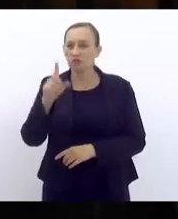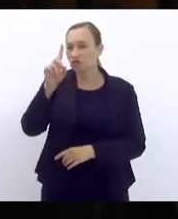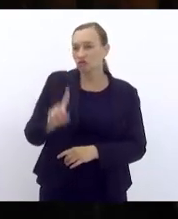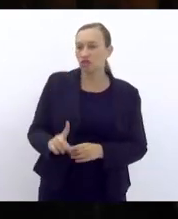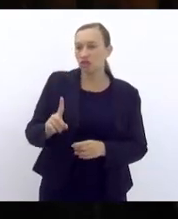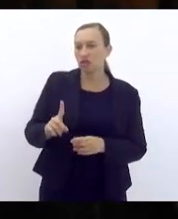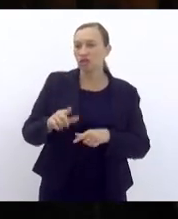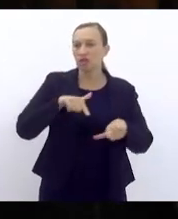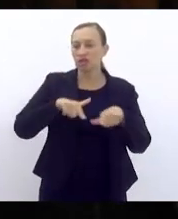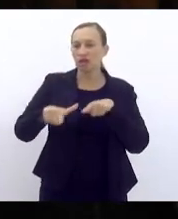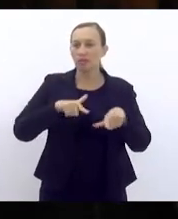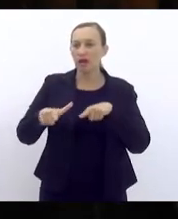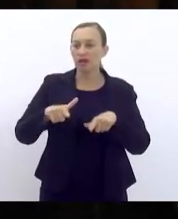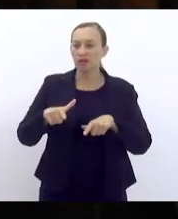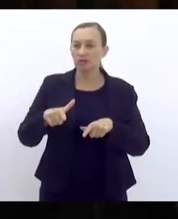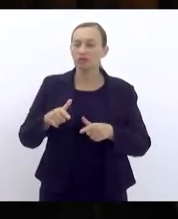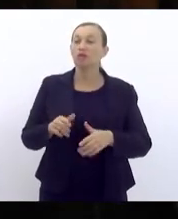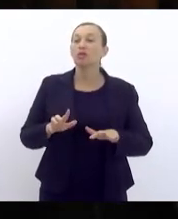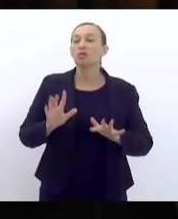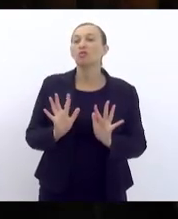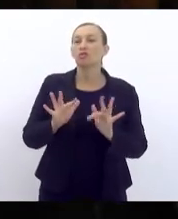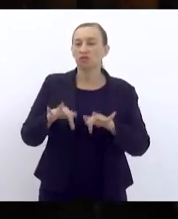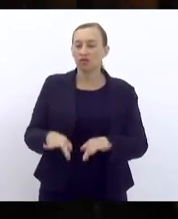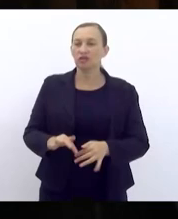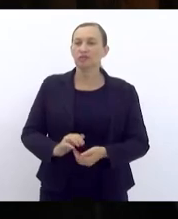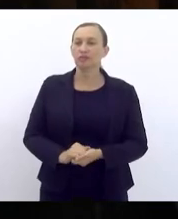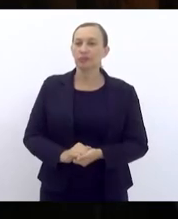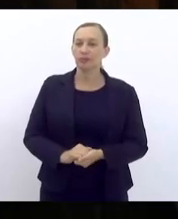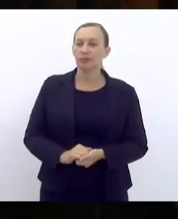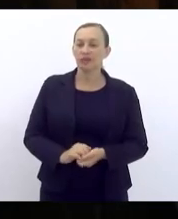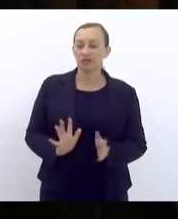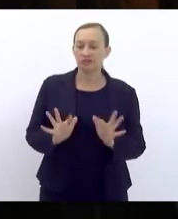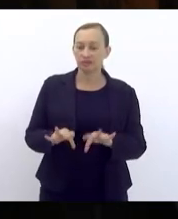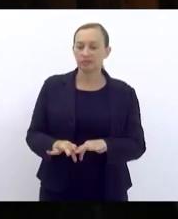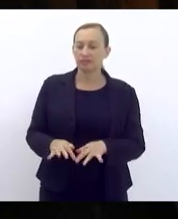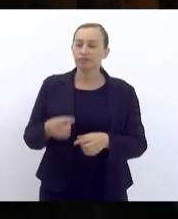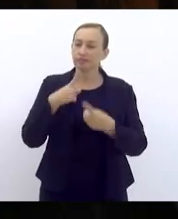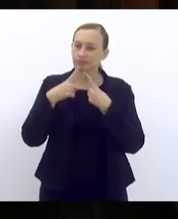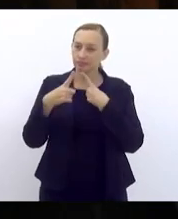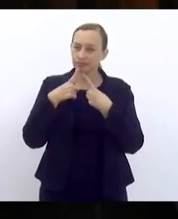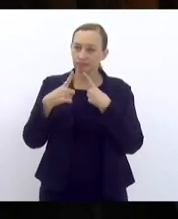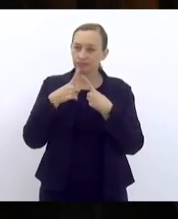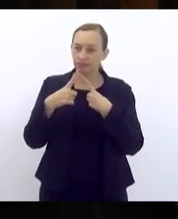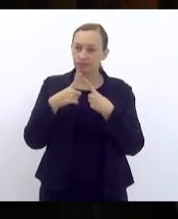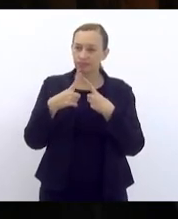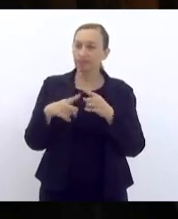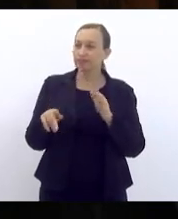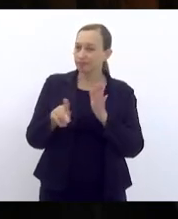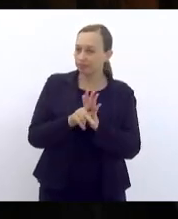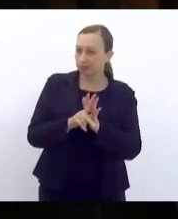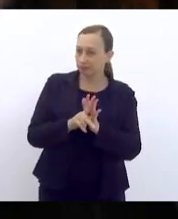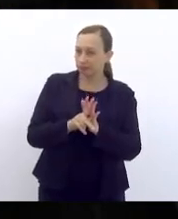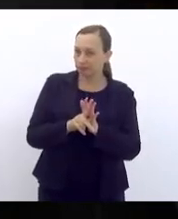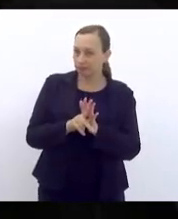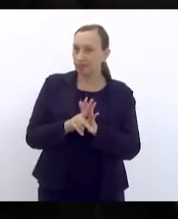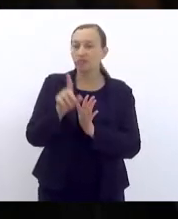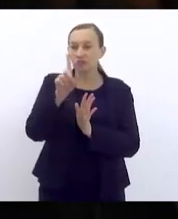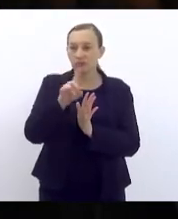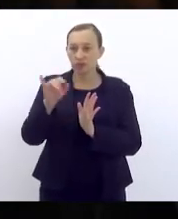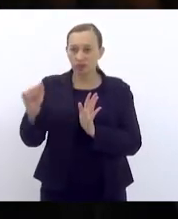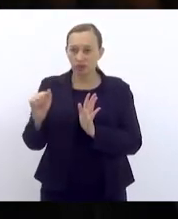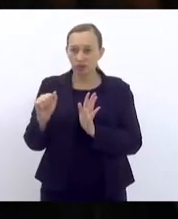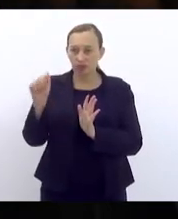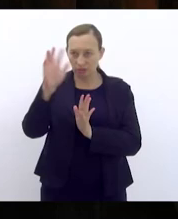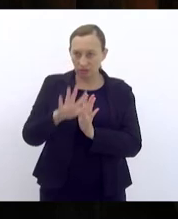trabalhistas garantidos. Por fim, encerrando aqui o debate sobre o projeto e sobre o dia nacional